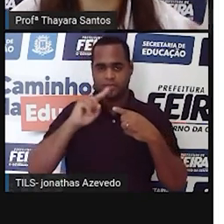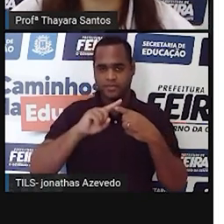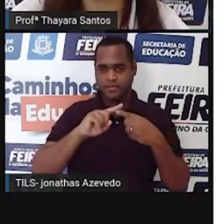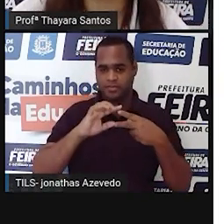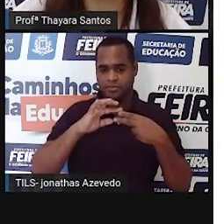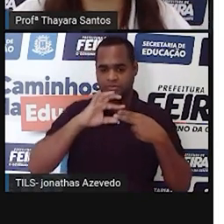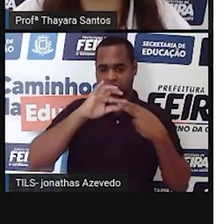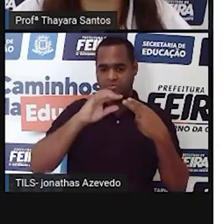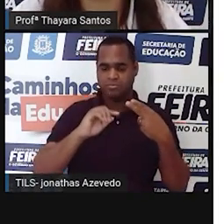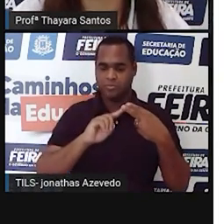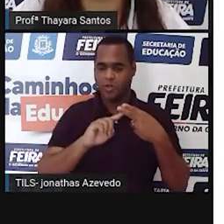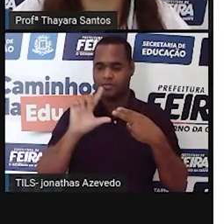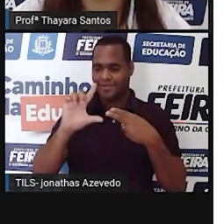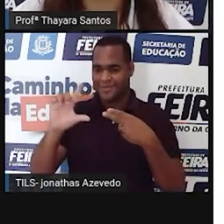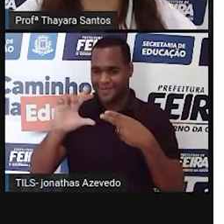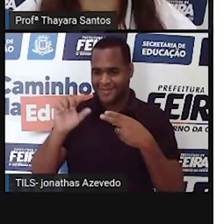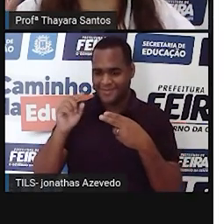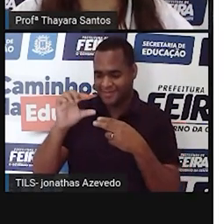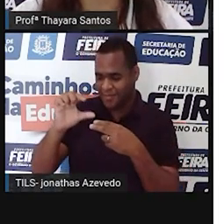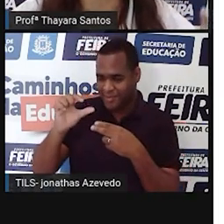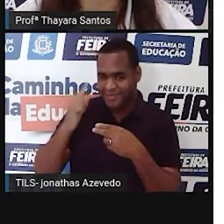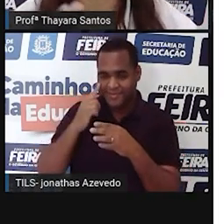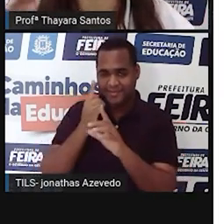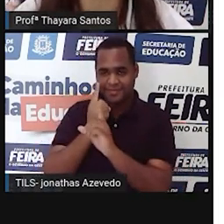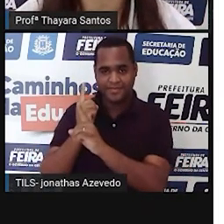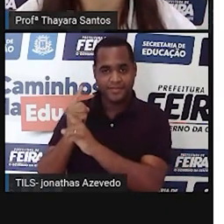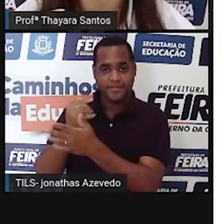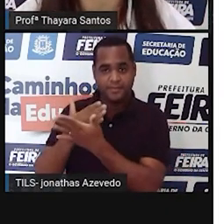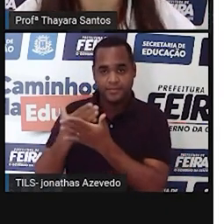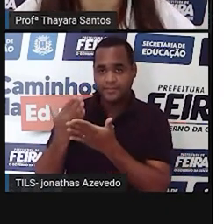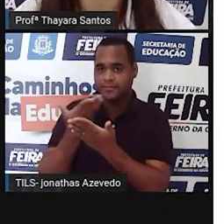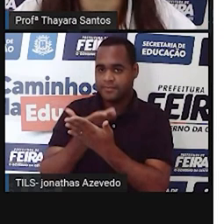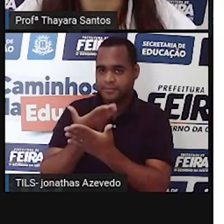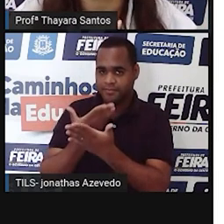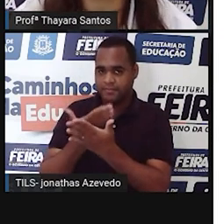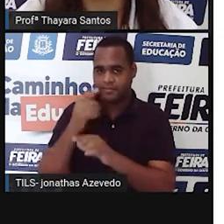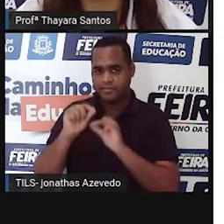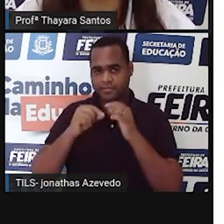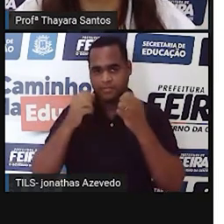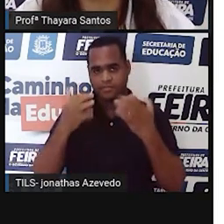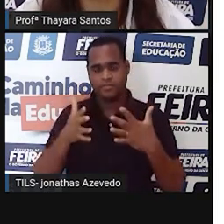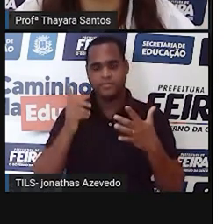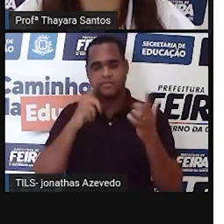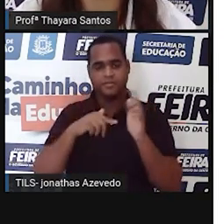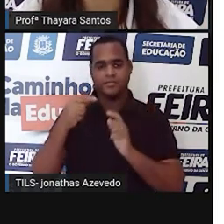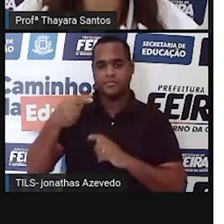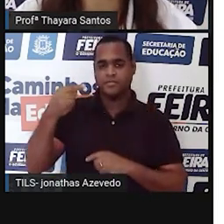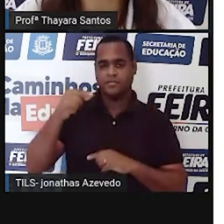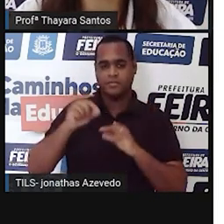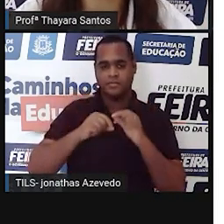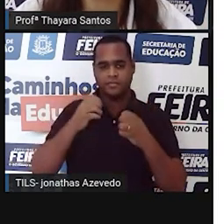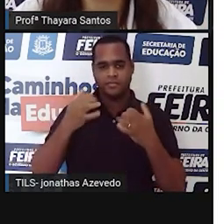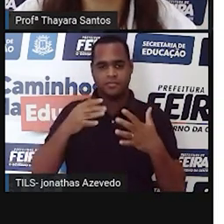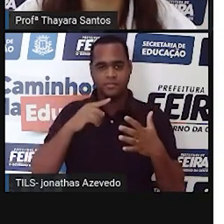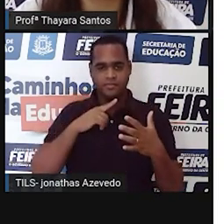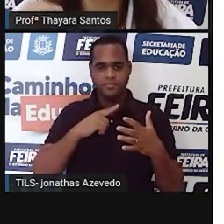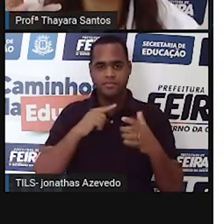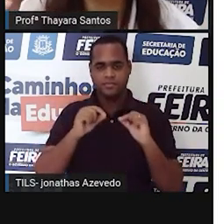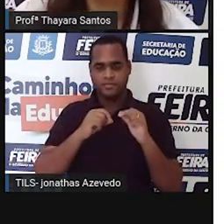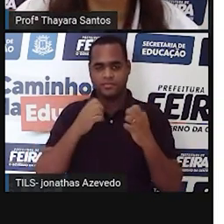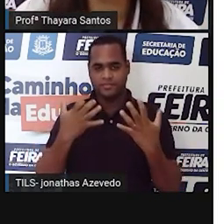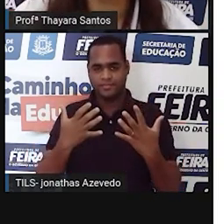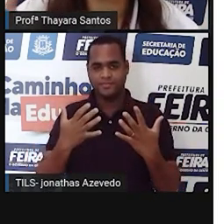Watson faziam parte de outro laboratório. Então, no início, eles estavam disputando entre si para ver quem ia conseguir primeiro descobrir essa molécula.